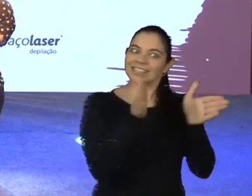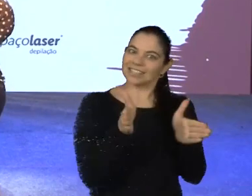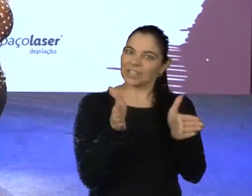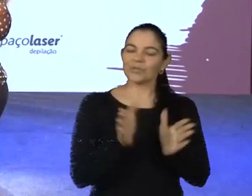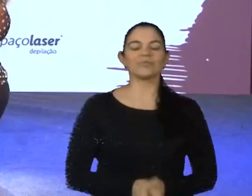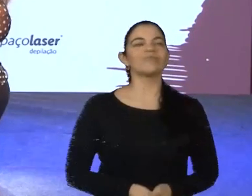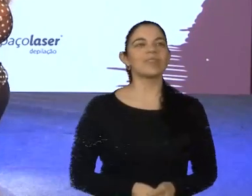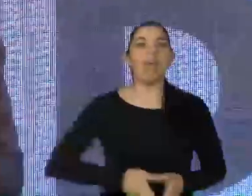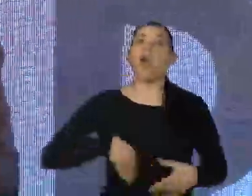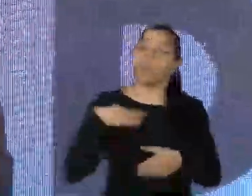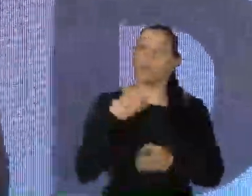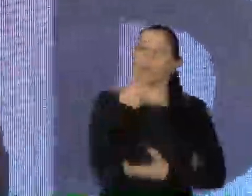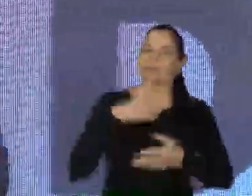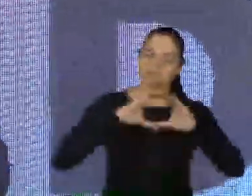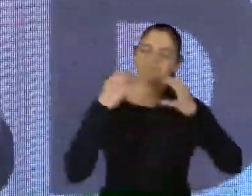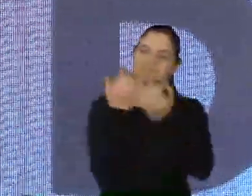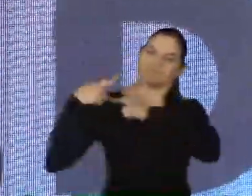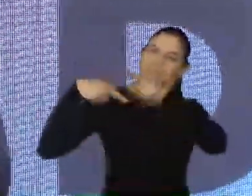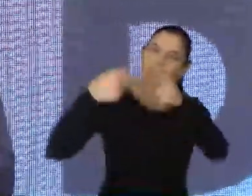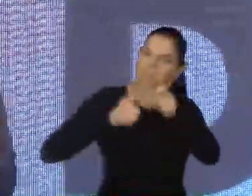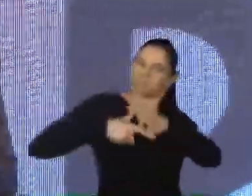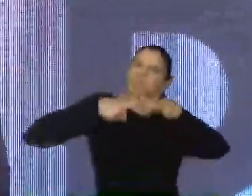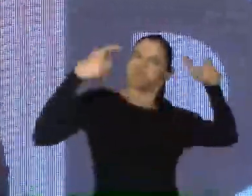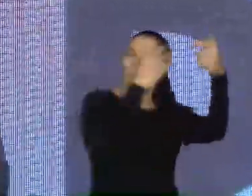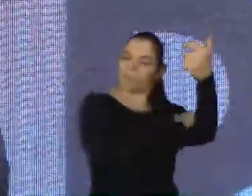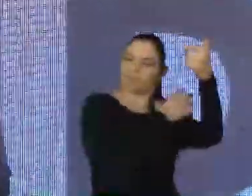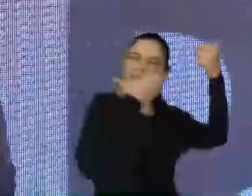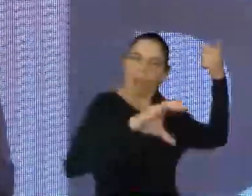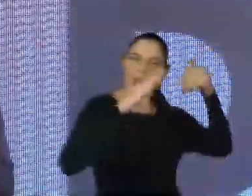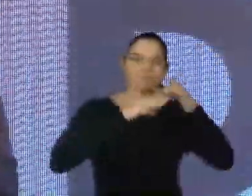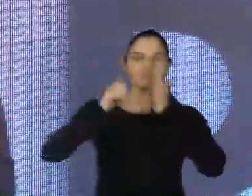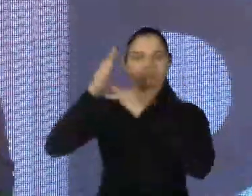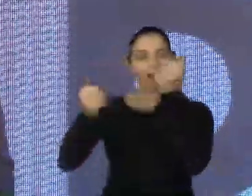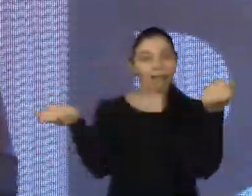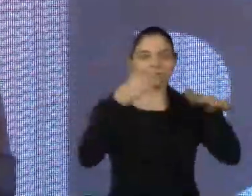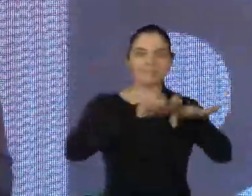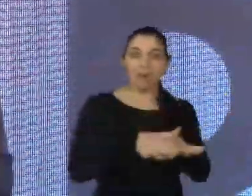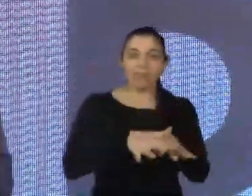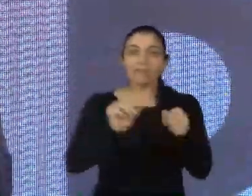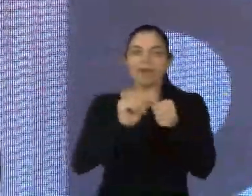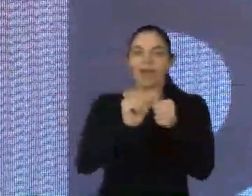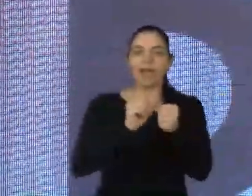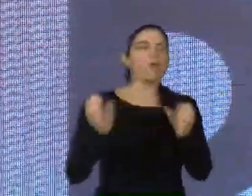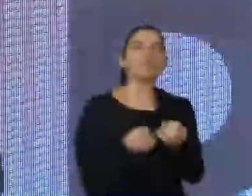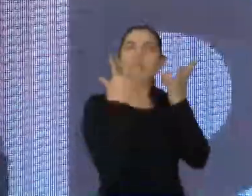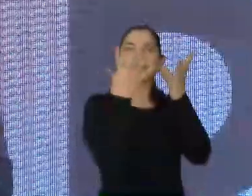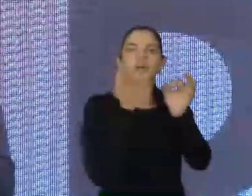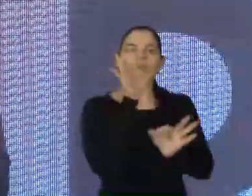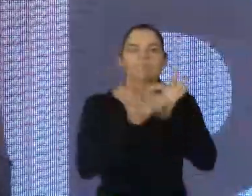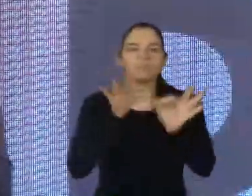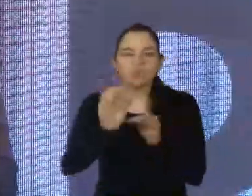Bom, o Congresso Genética Não é Destino, o maior congresso de empoderamento e práticas inclusivas, é um evento realizado pelo